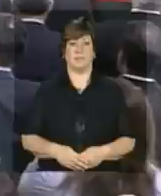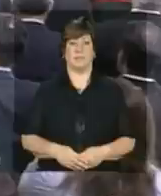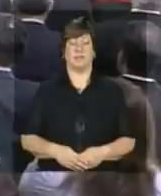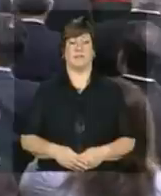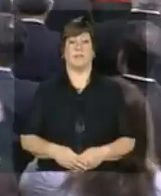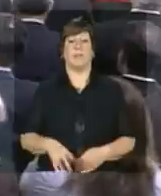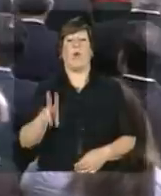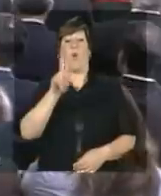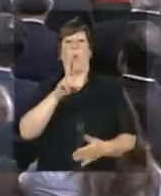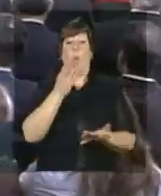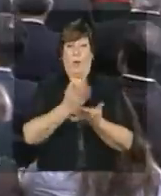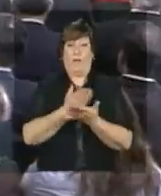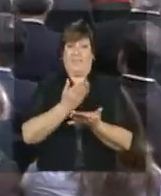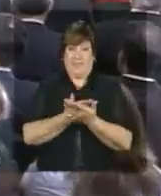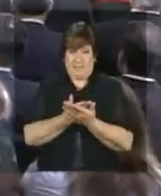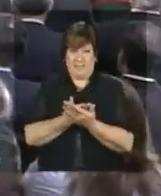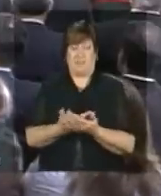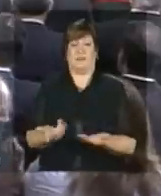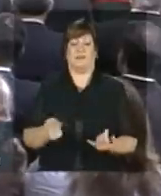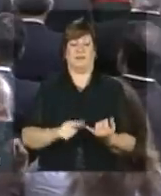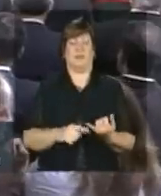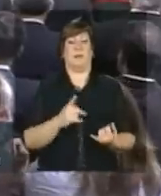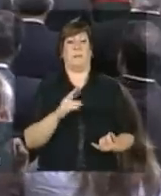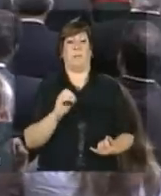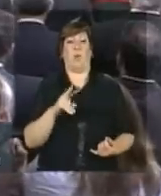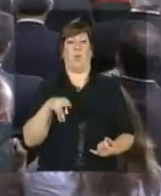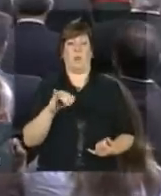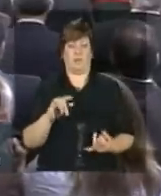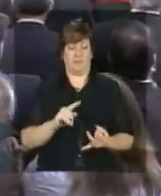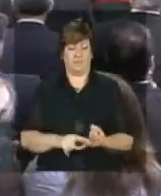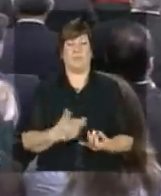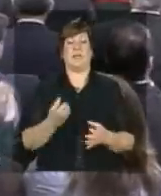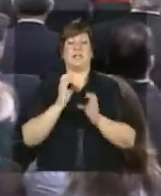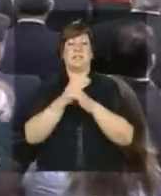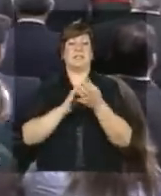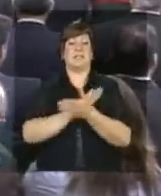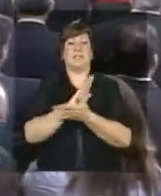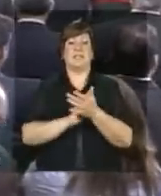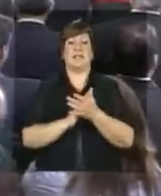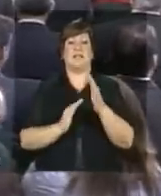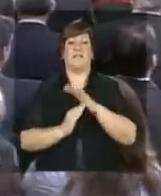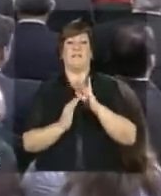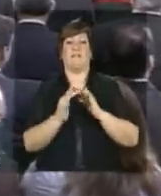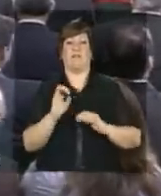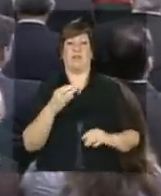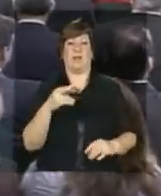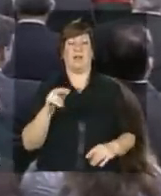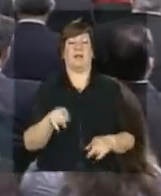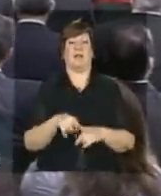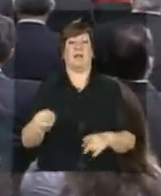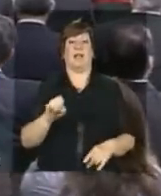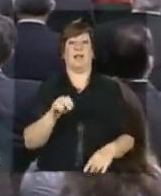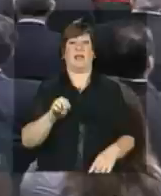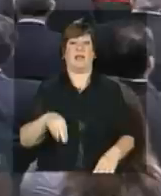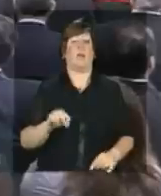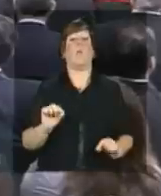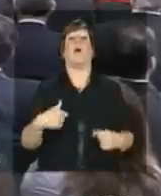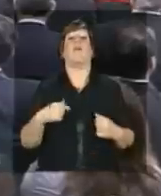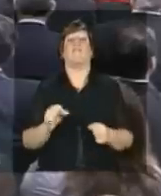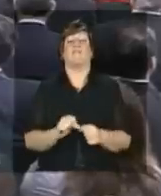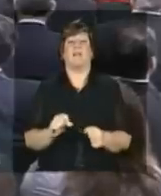universidade ao ProUni ao ciência sem fronteira sem o Enem o que eu farei